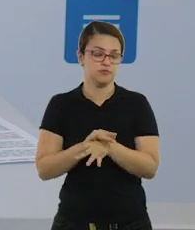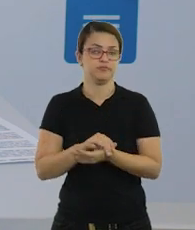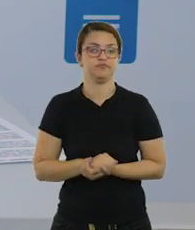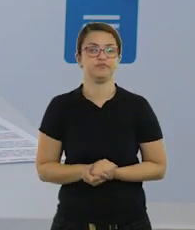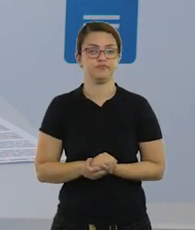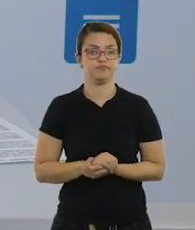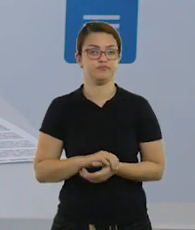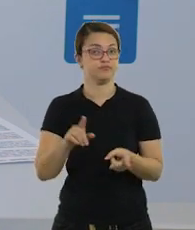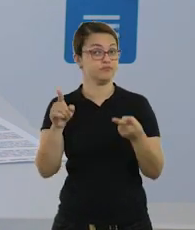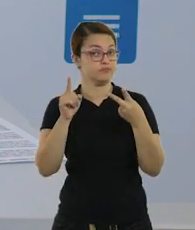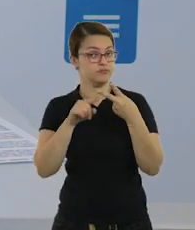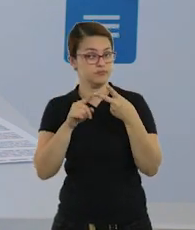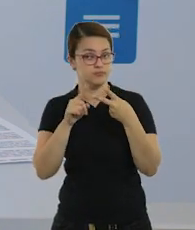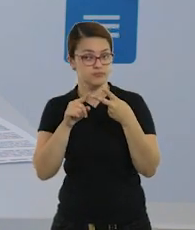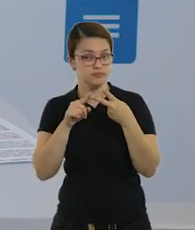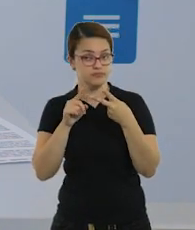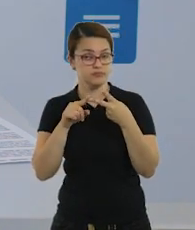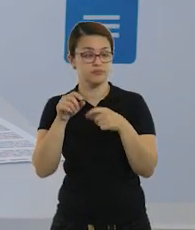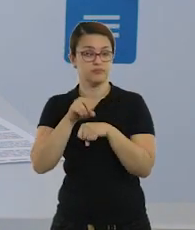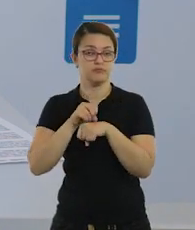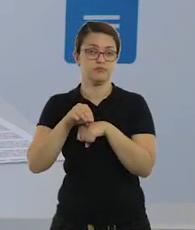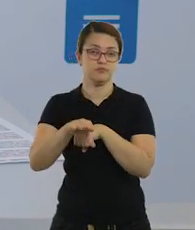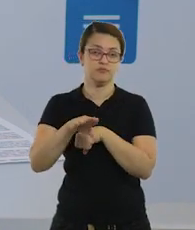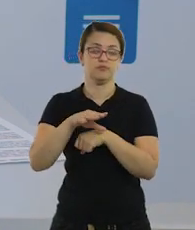Como segunda proposta,